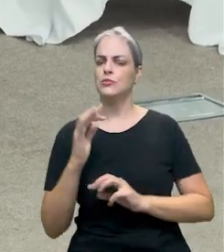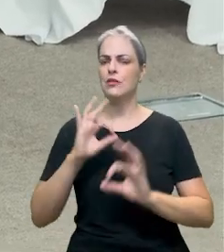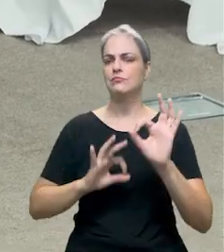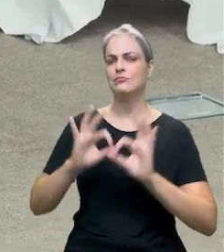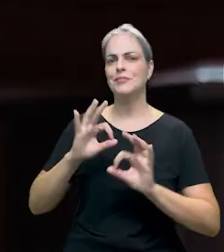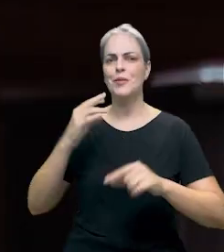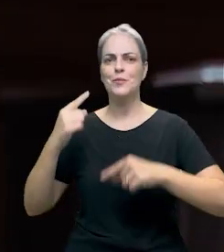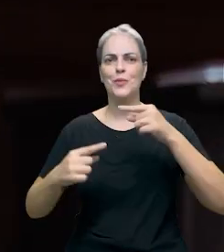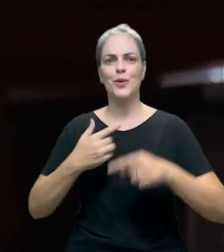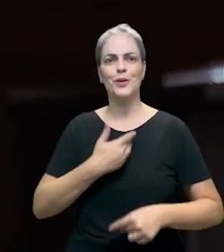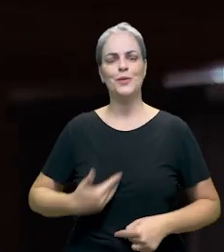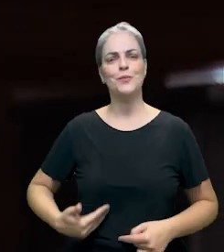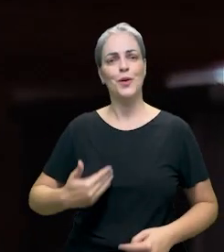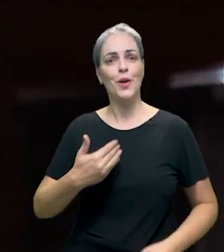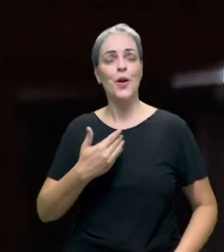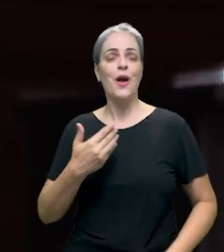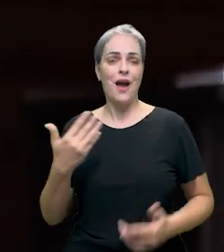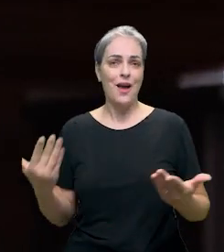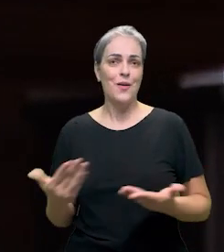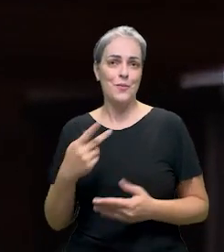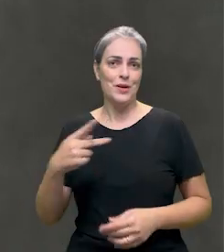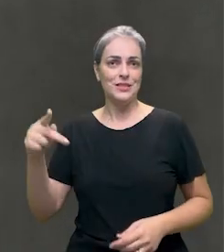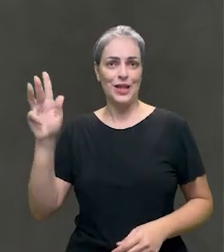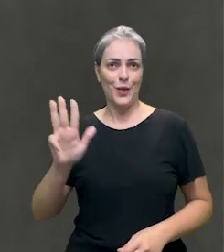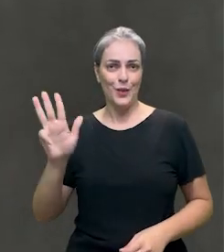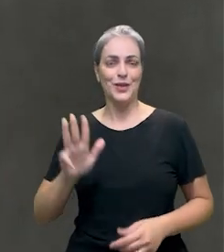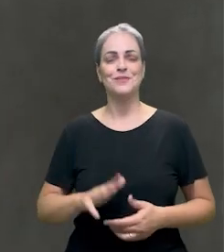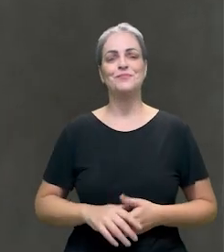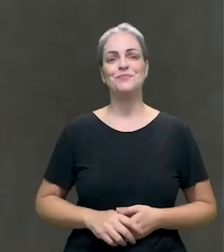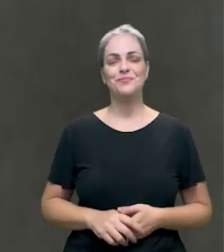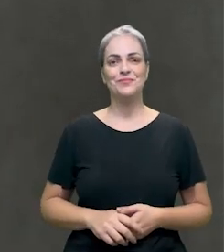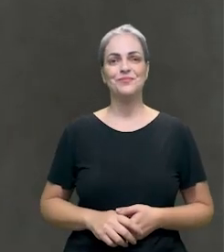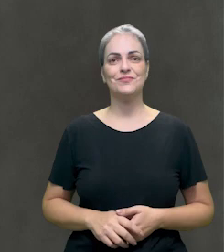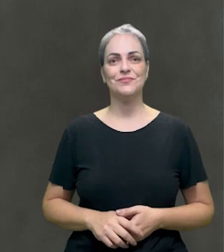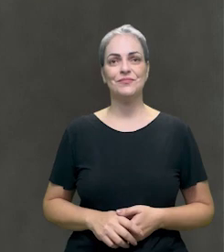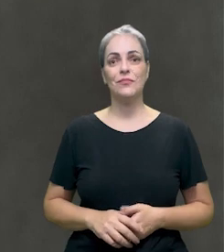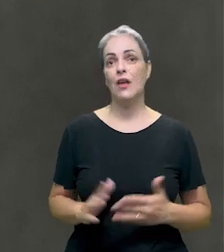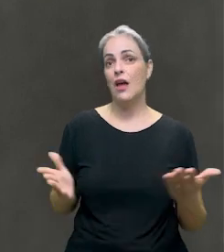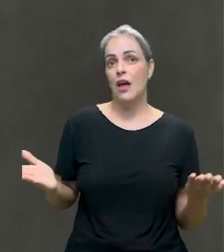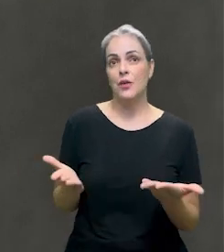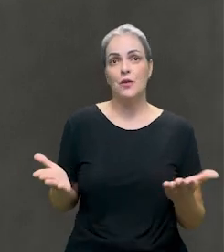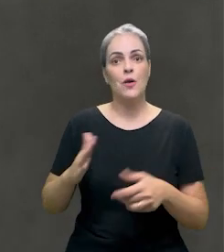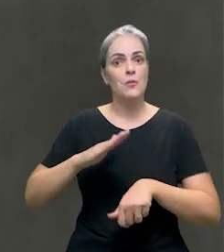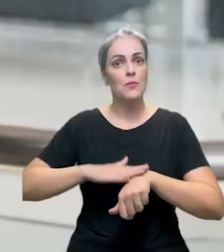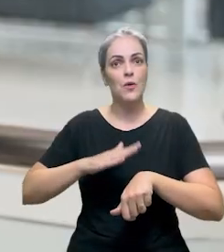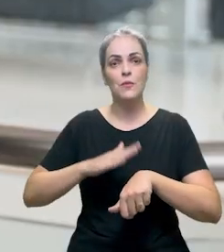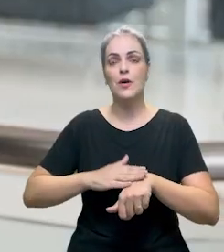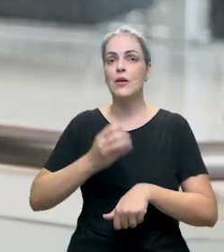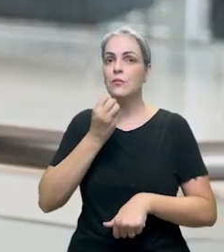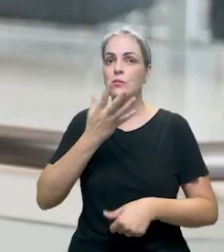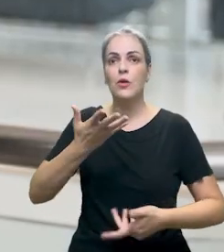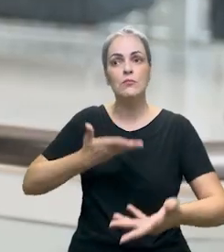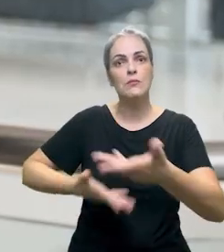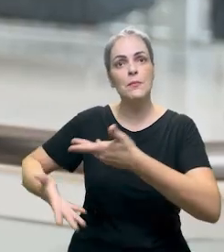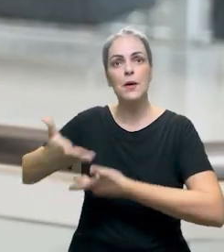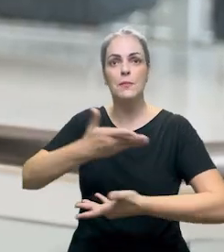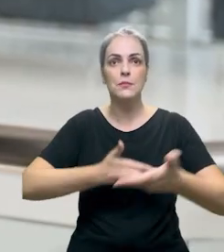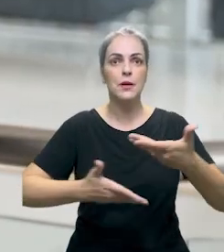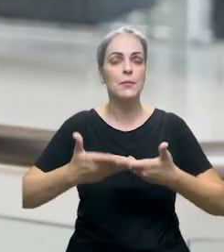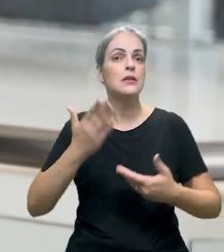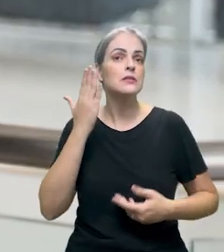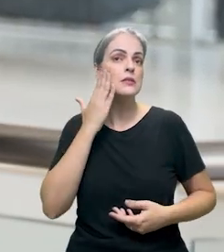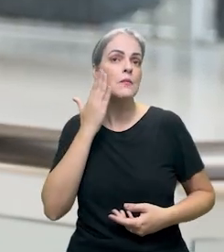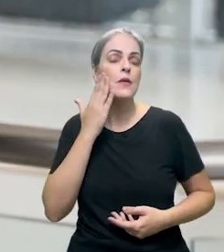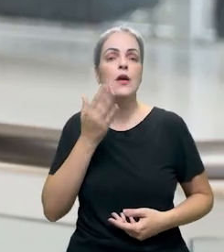muito com as políticas públicas do governo do presidente Lula. É esse o espaço que a gente está proporcionando para estar ouvindo as